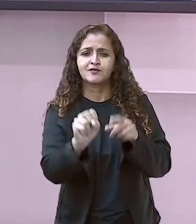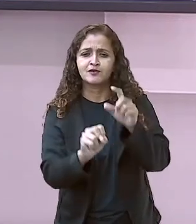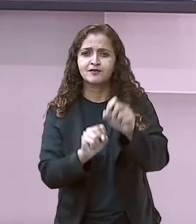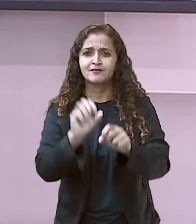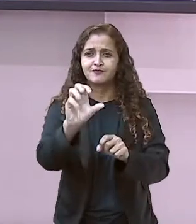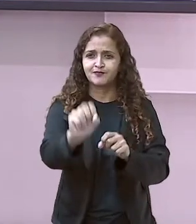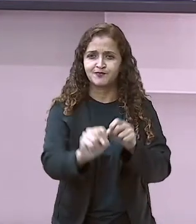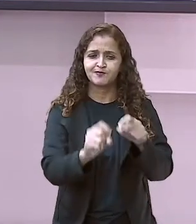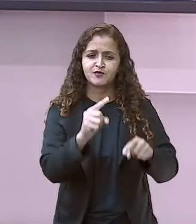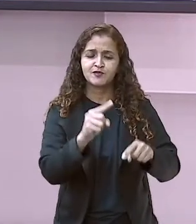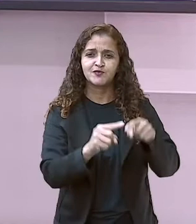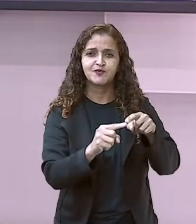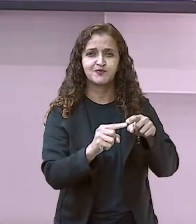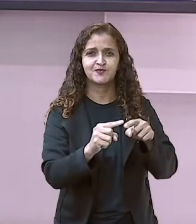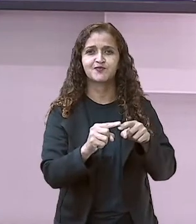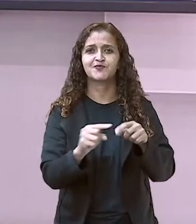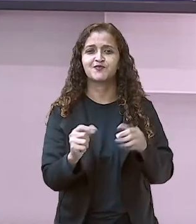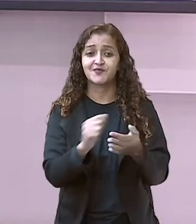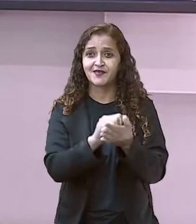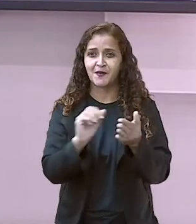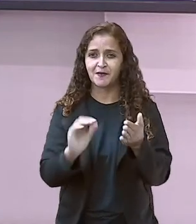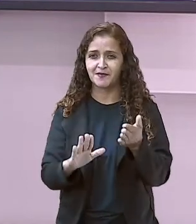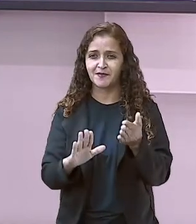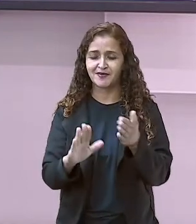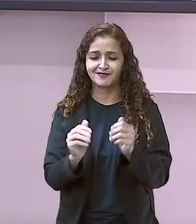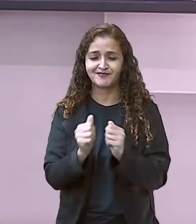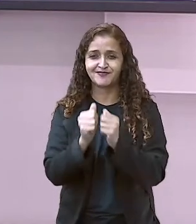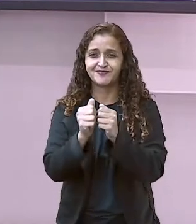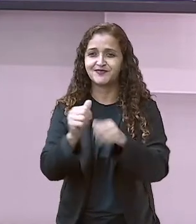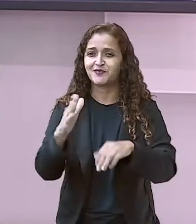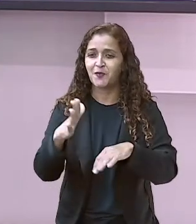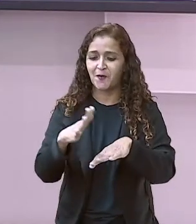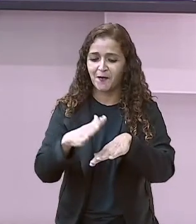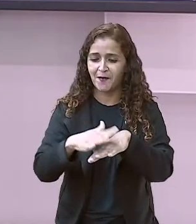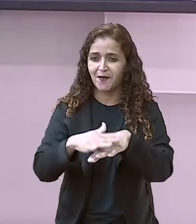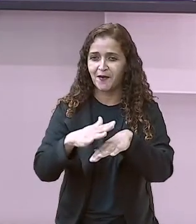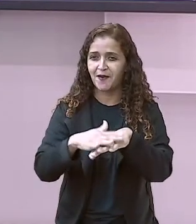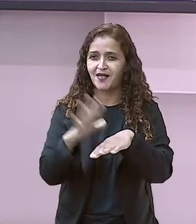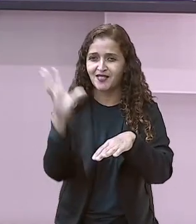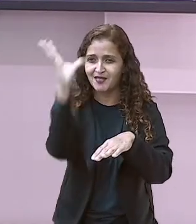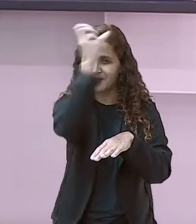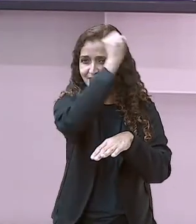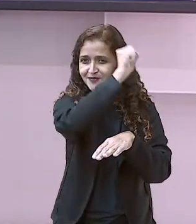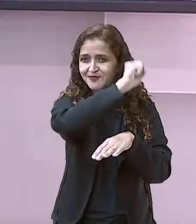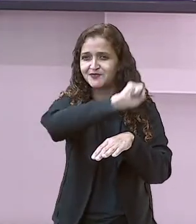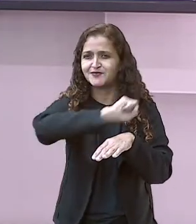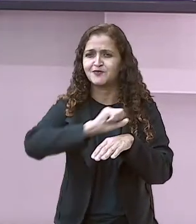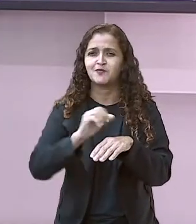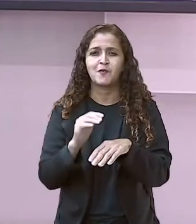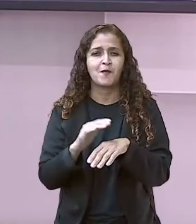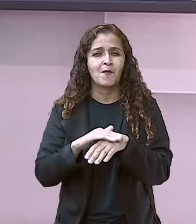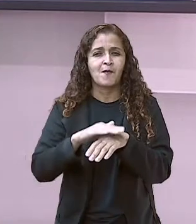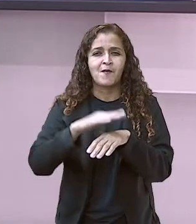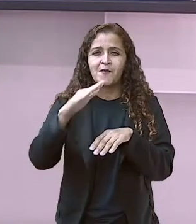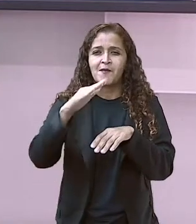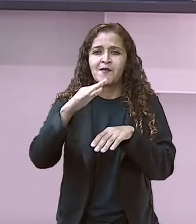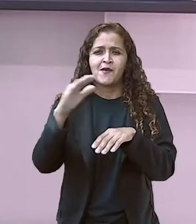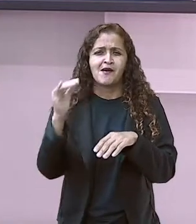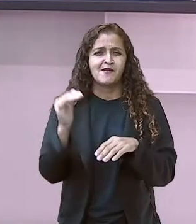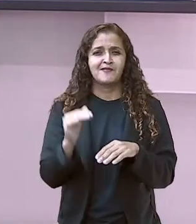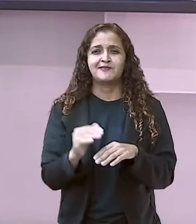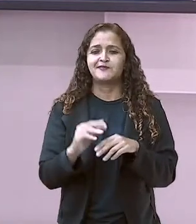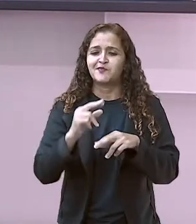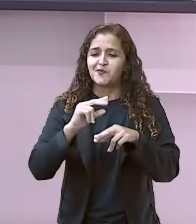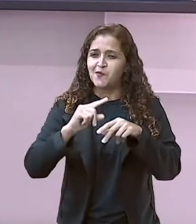material, que nós iremos fazer atividade de matemática, aprendemos um pouco mais sobre outros tipos de